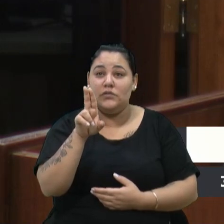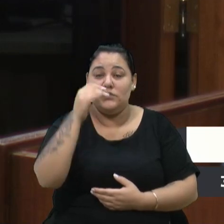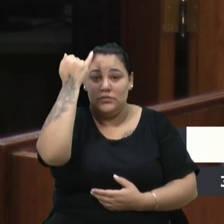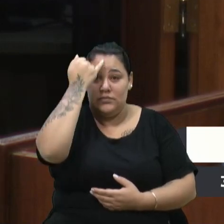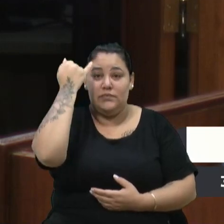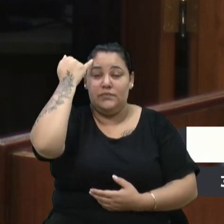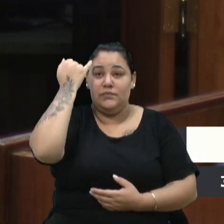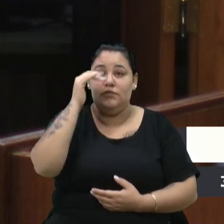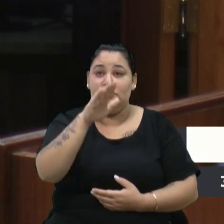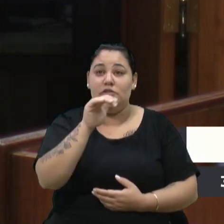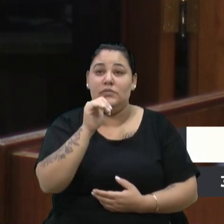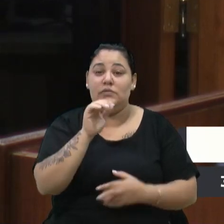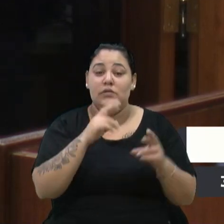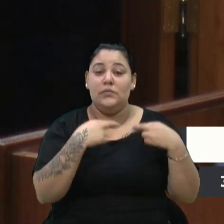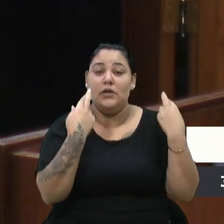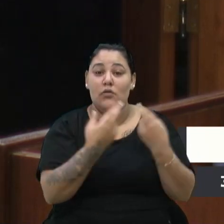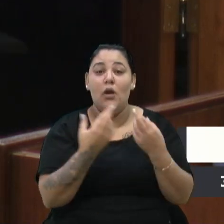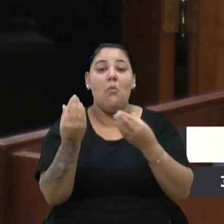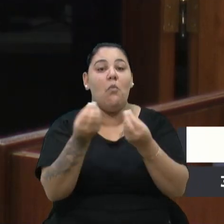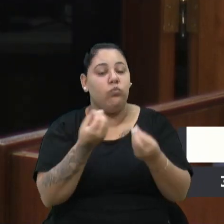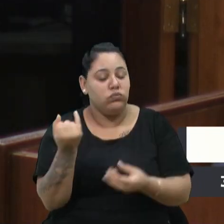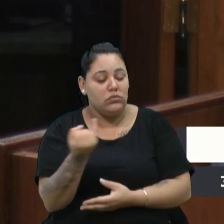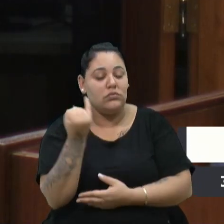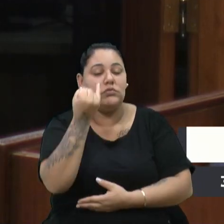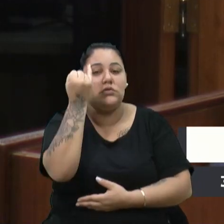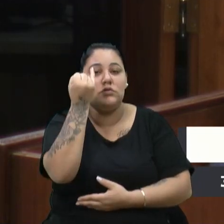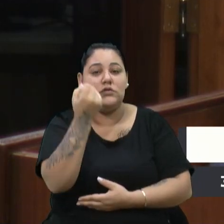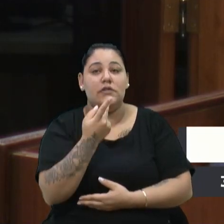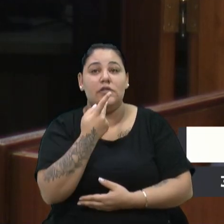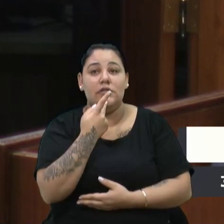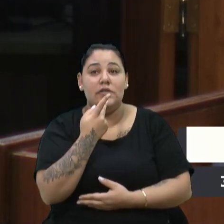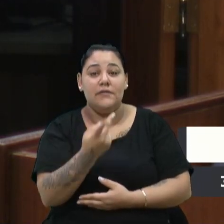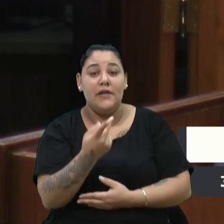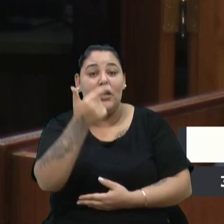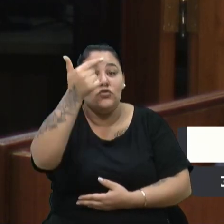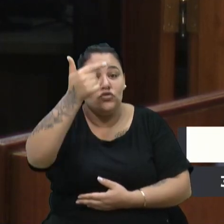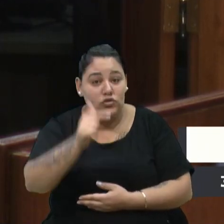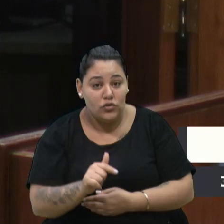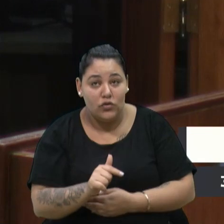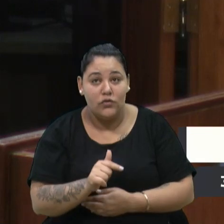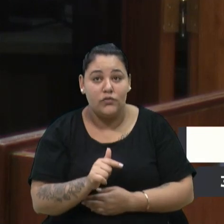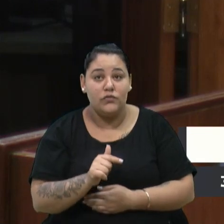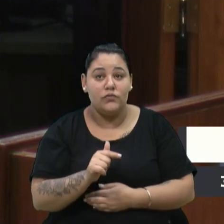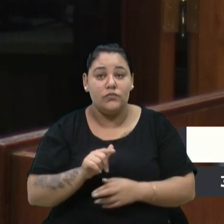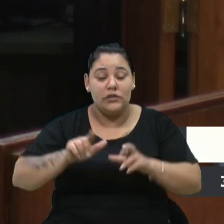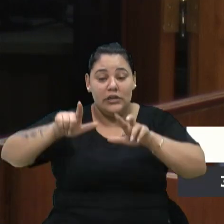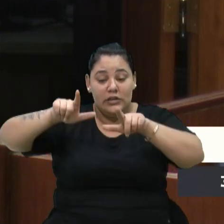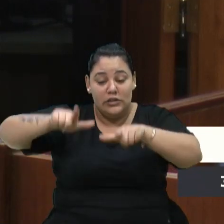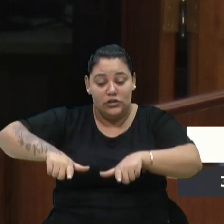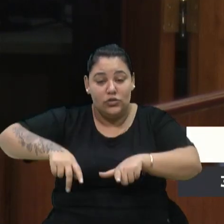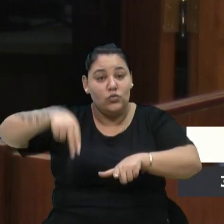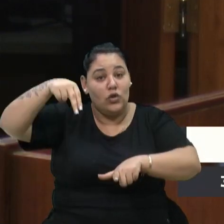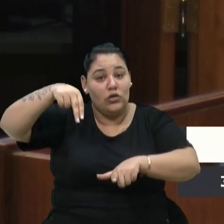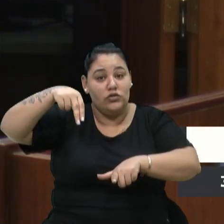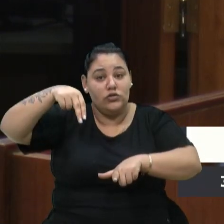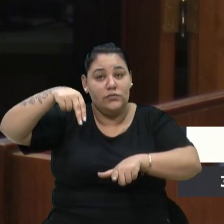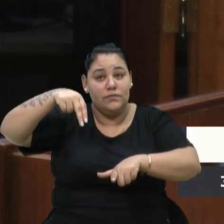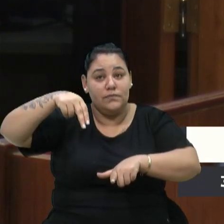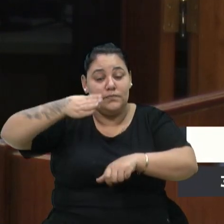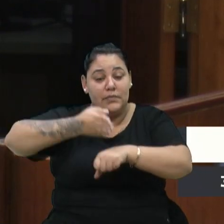D'Ambrós, uma reunião muito importante e volto a falar de novo a respeito da Zona Norte. Estavam nessa reunião